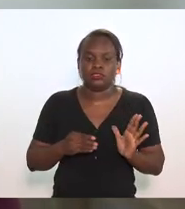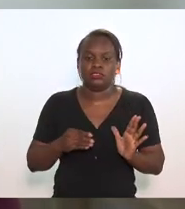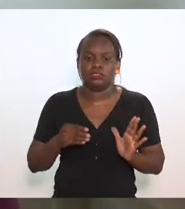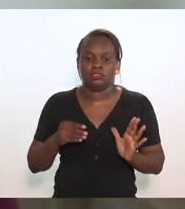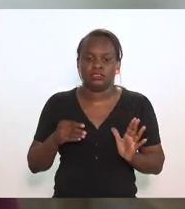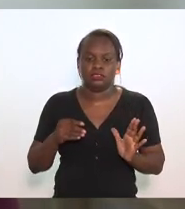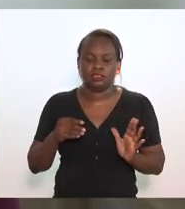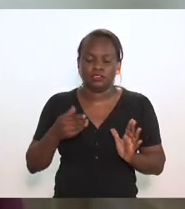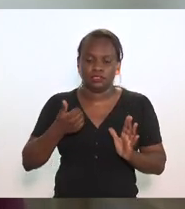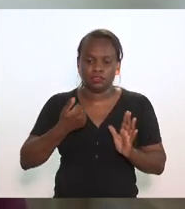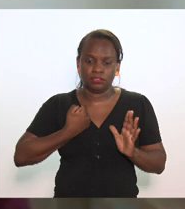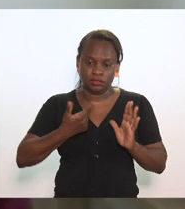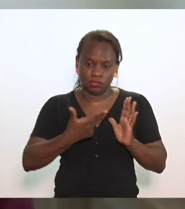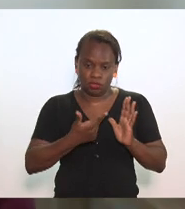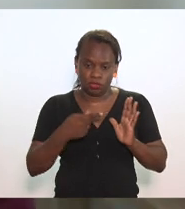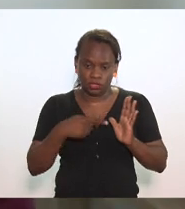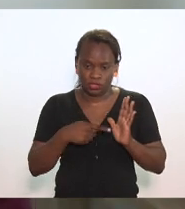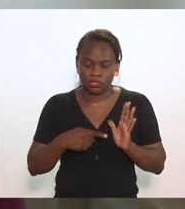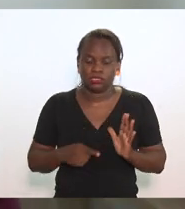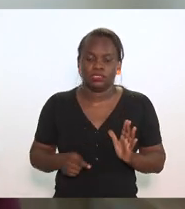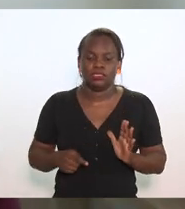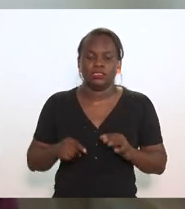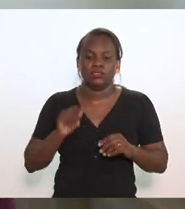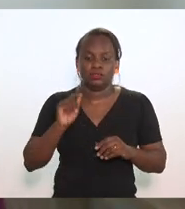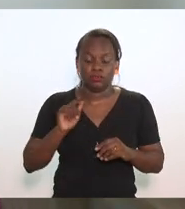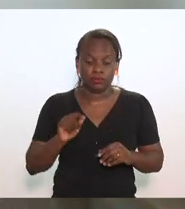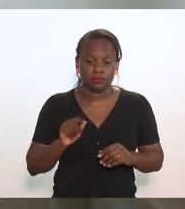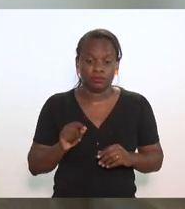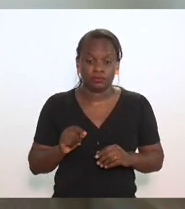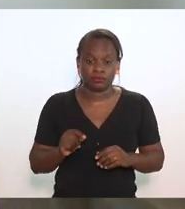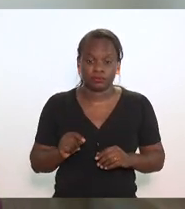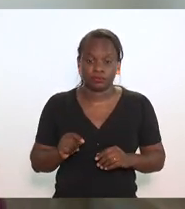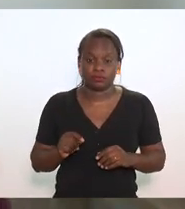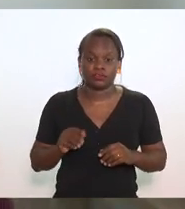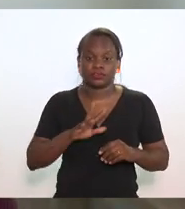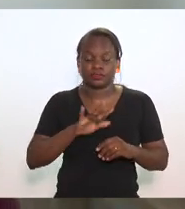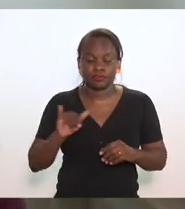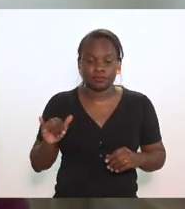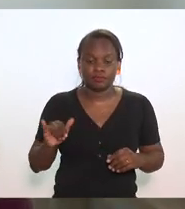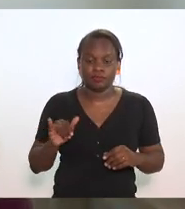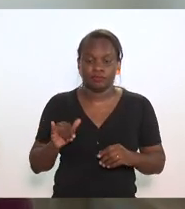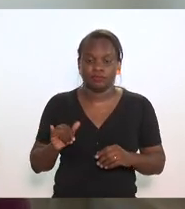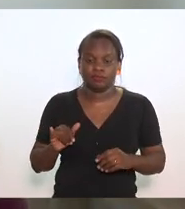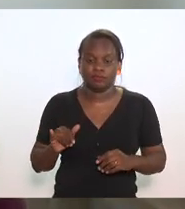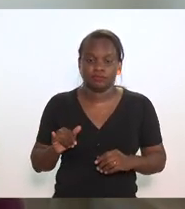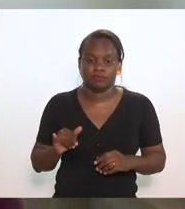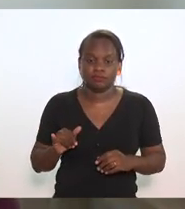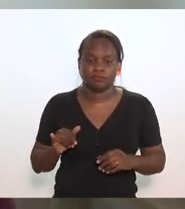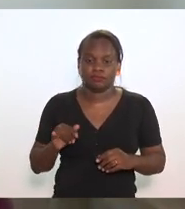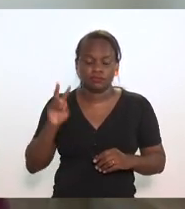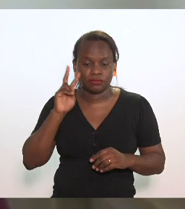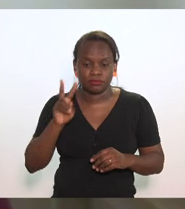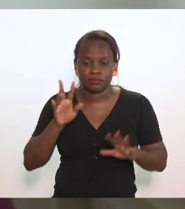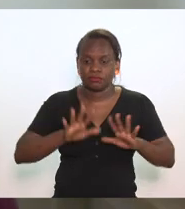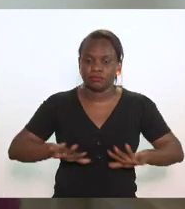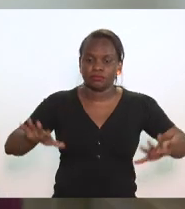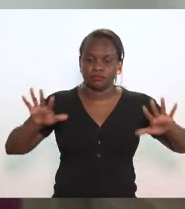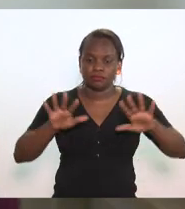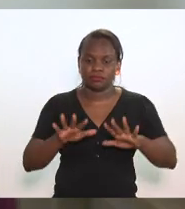cláusula da 12ª que isto geraria um viés